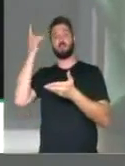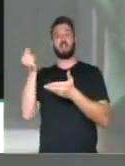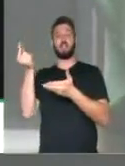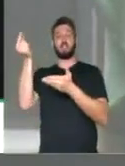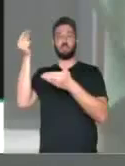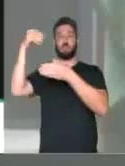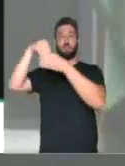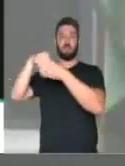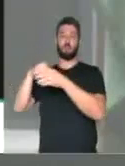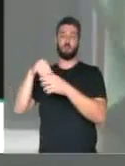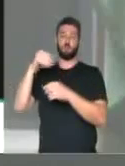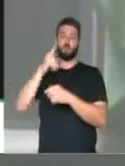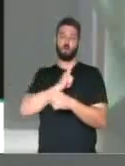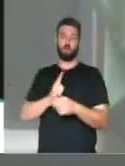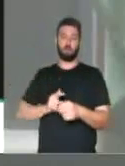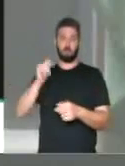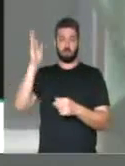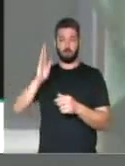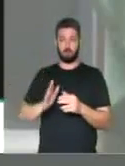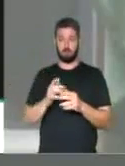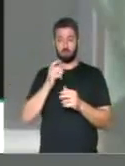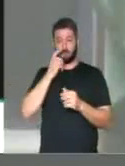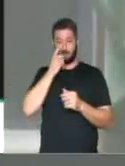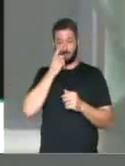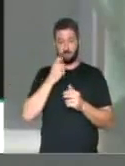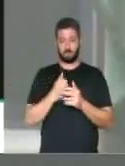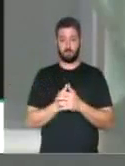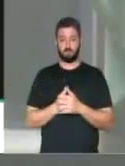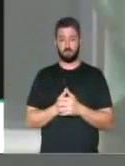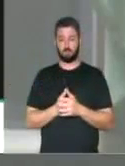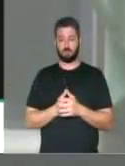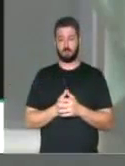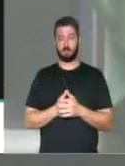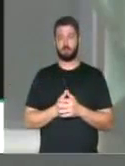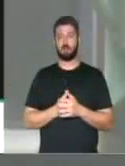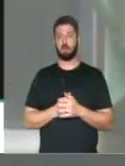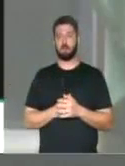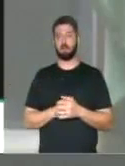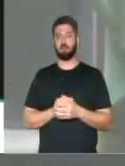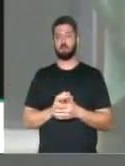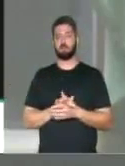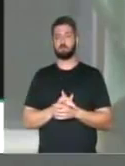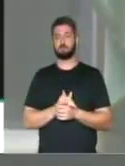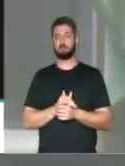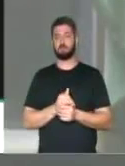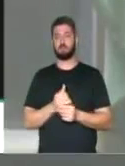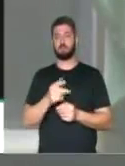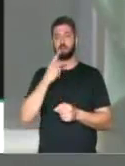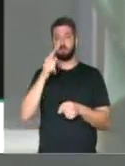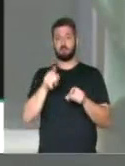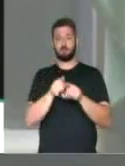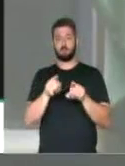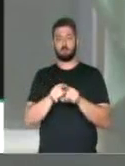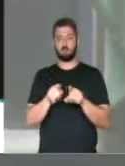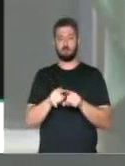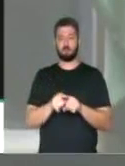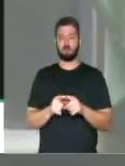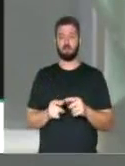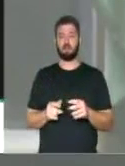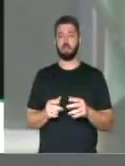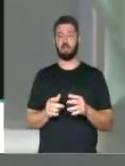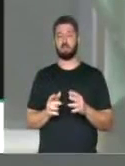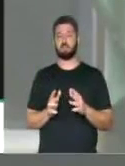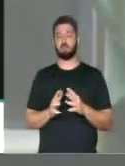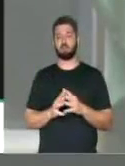na estrutura do Estado brasileiro. Vou parar por aqui para dizer, como todos imaginam,